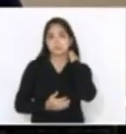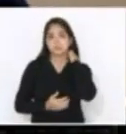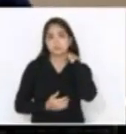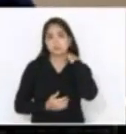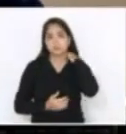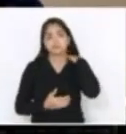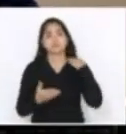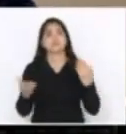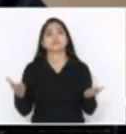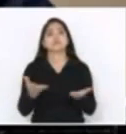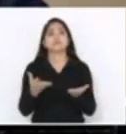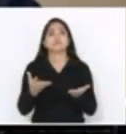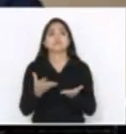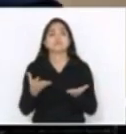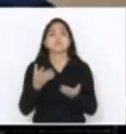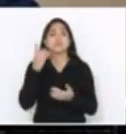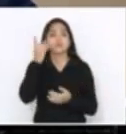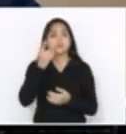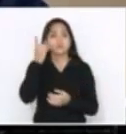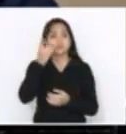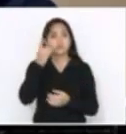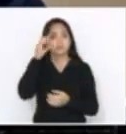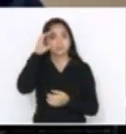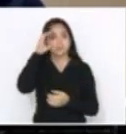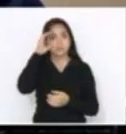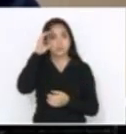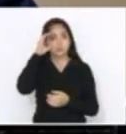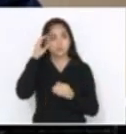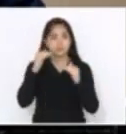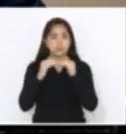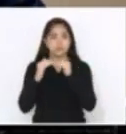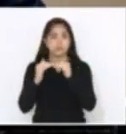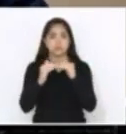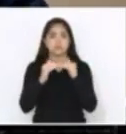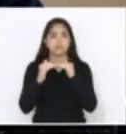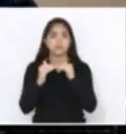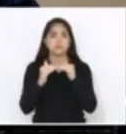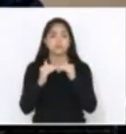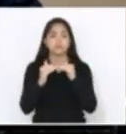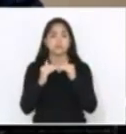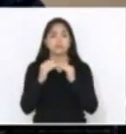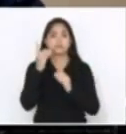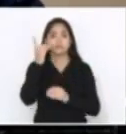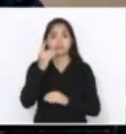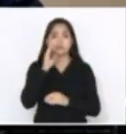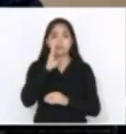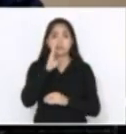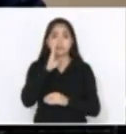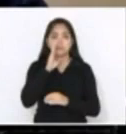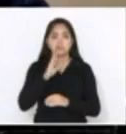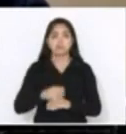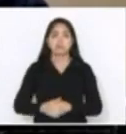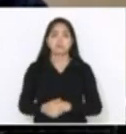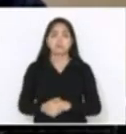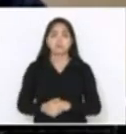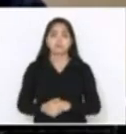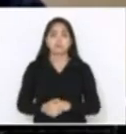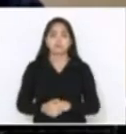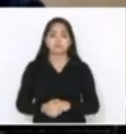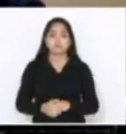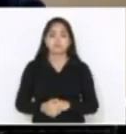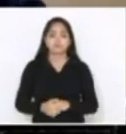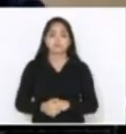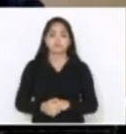Inscrito para falar, o deputado Fernando Coruja, com aquecência, o deputado Nilson Berlanda, que ontem à noite já